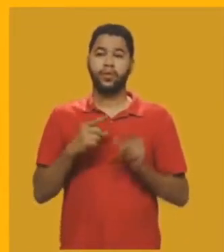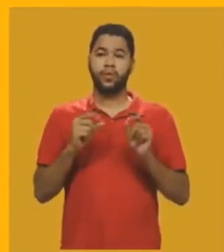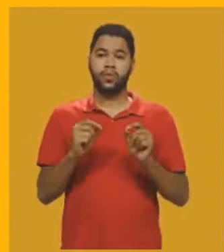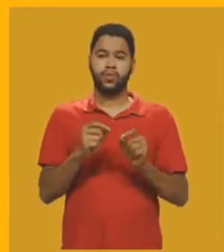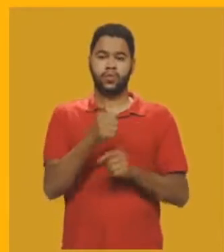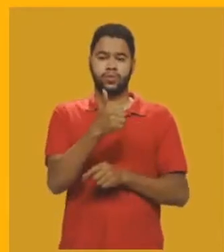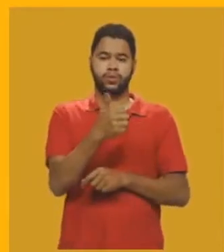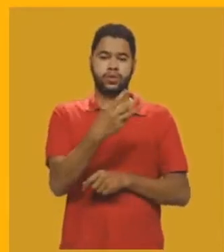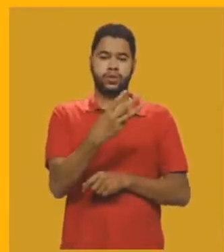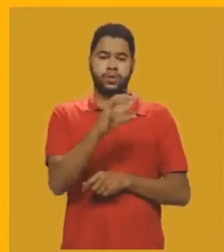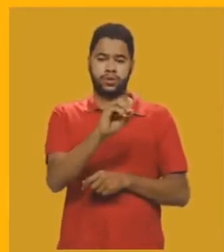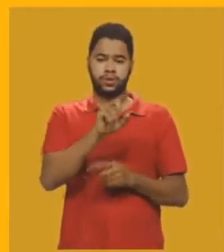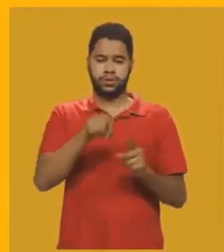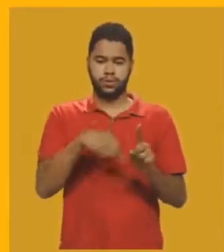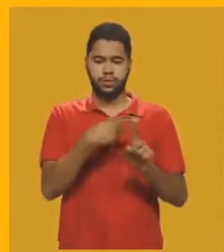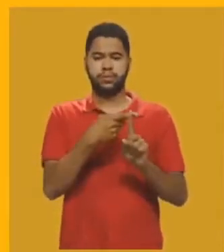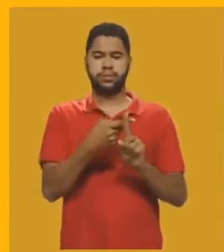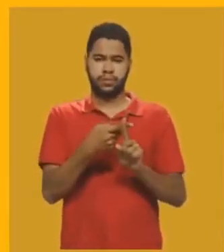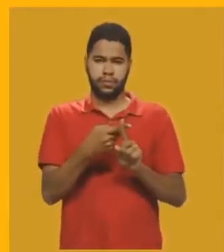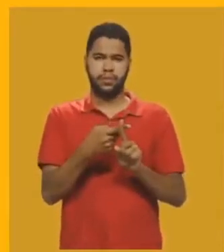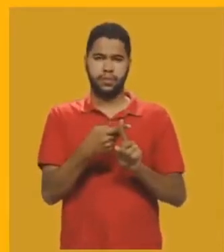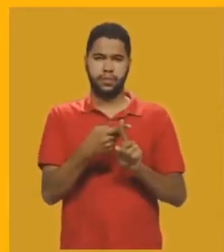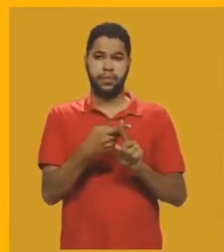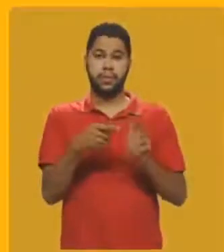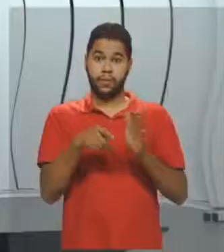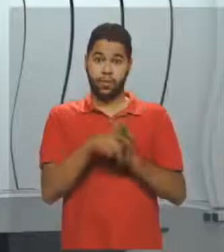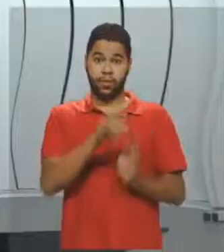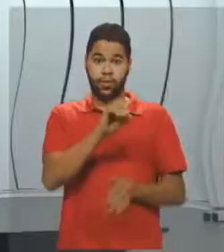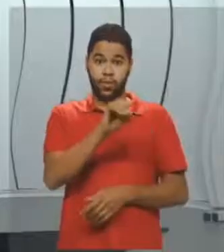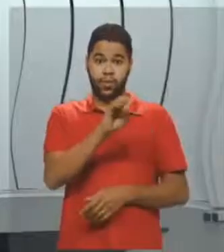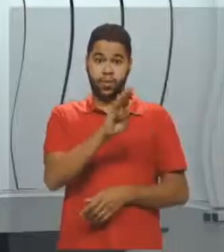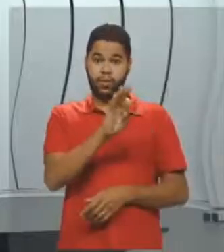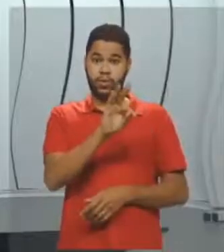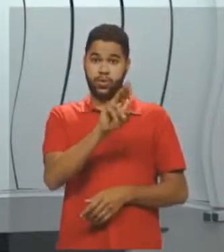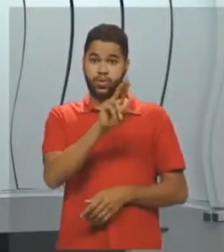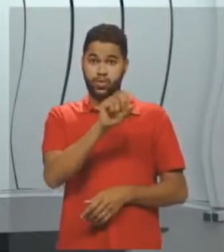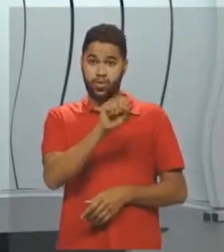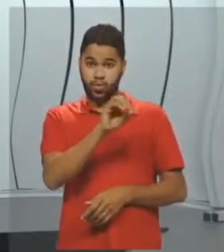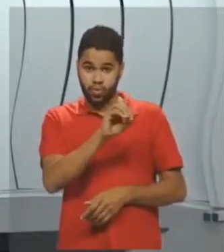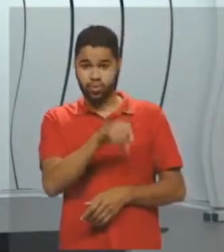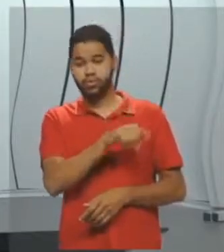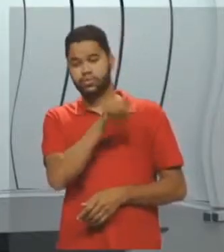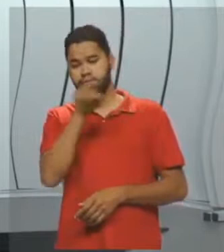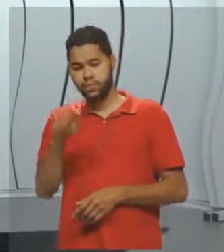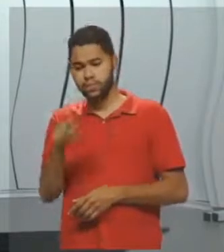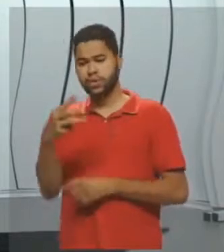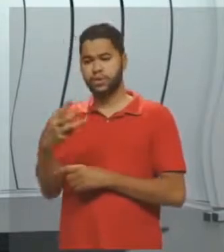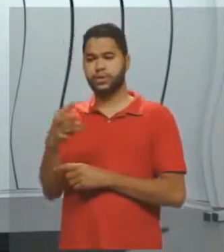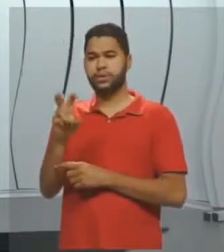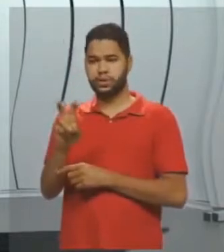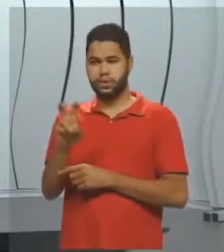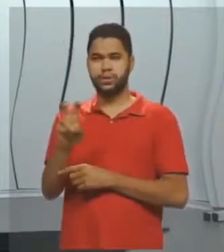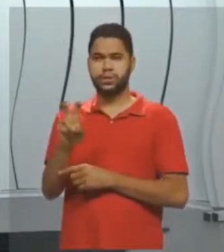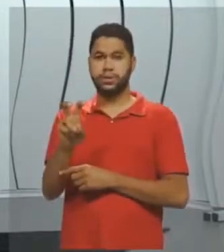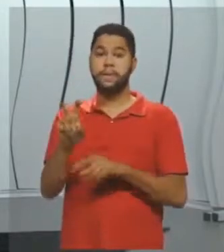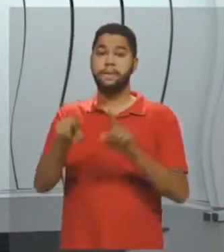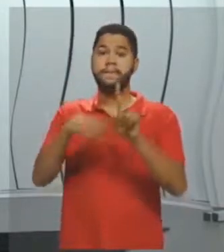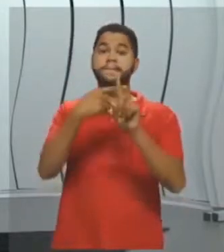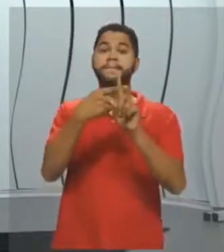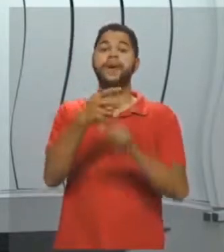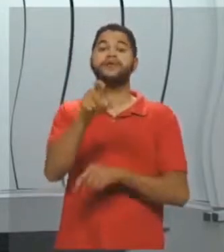130, que é um ângulo obtuso, com mais 35 com mais X,